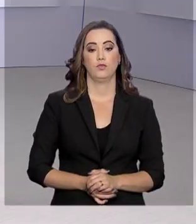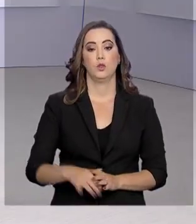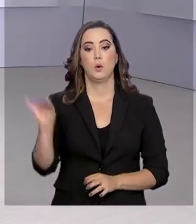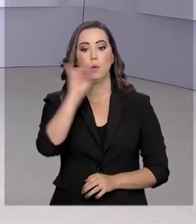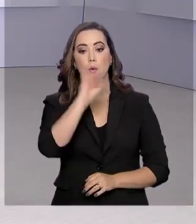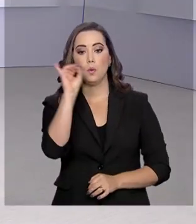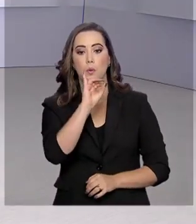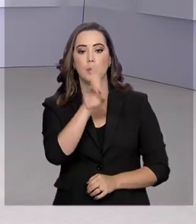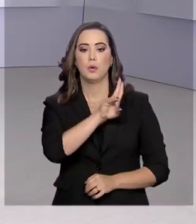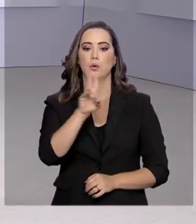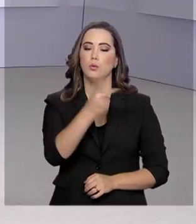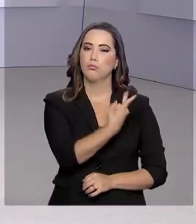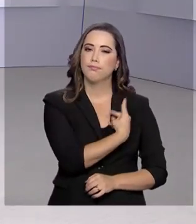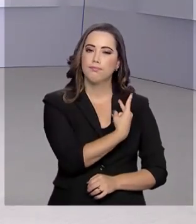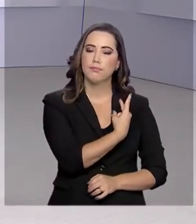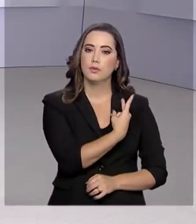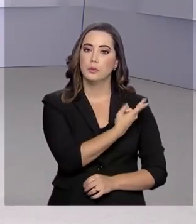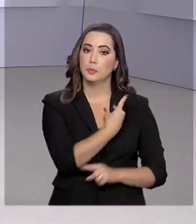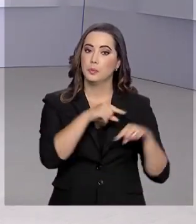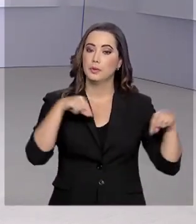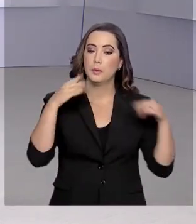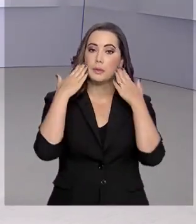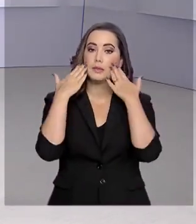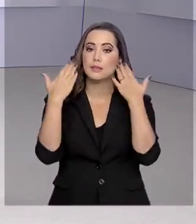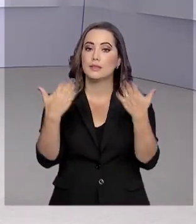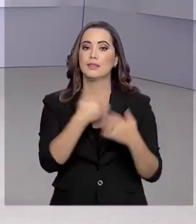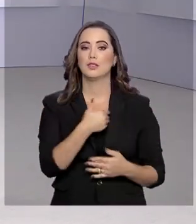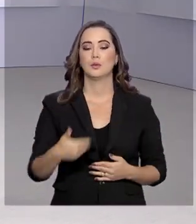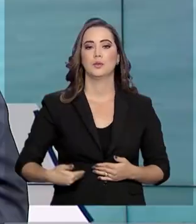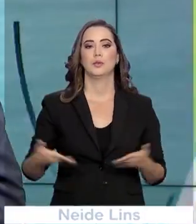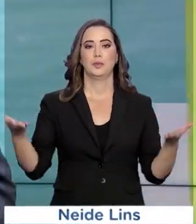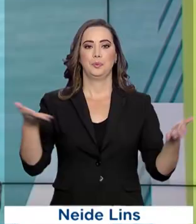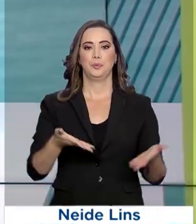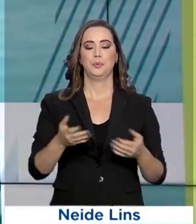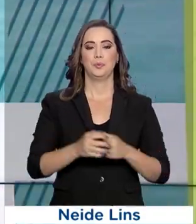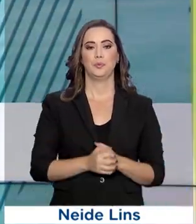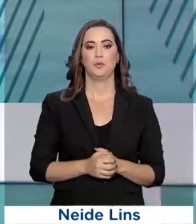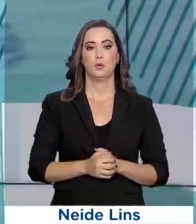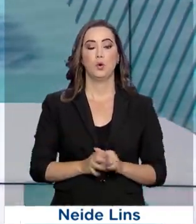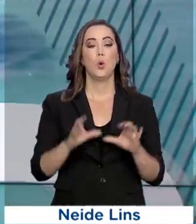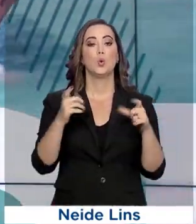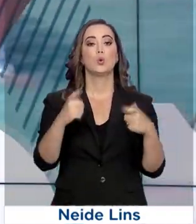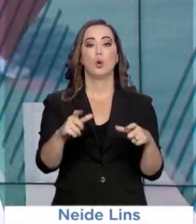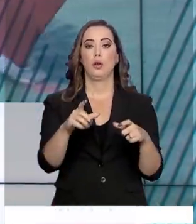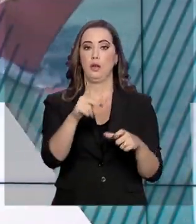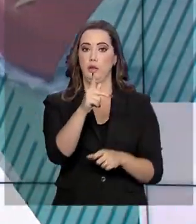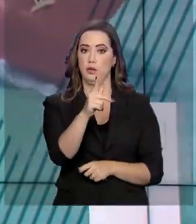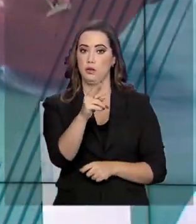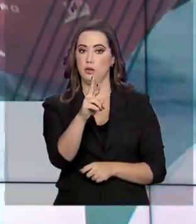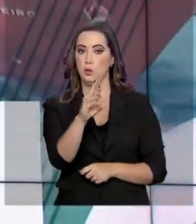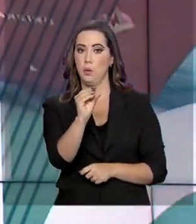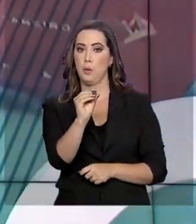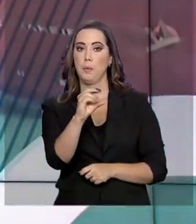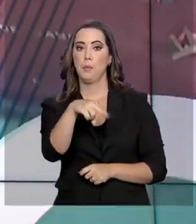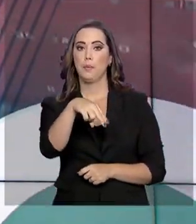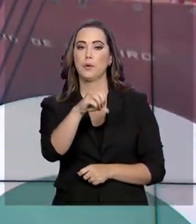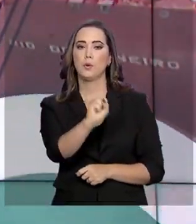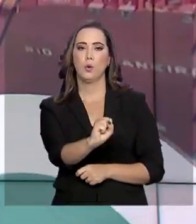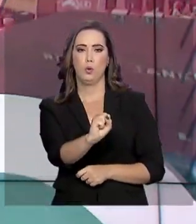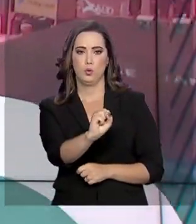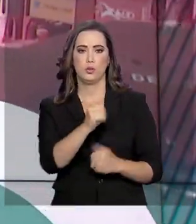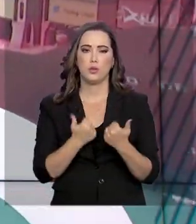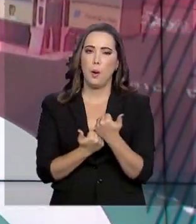Olá, sou o Roberto Camargo e estamos no ar com o governo agora. Os PROCONs estão ajudando os consumidores que